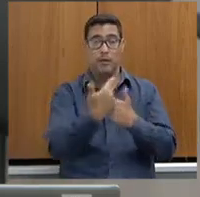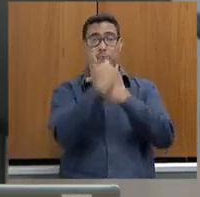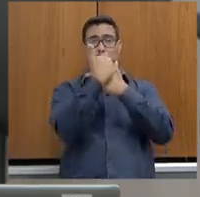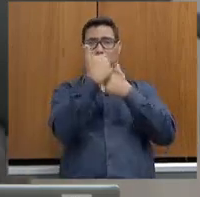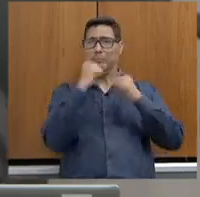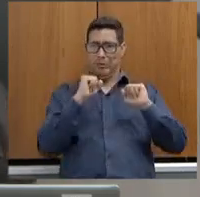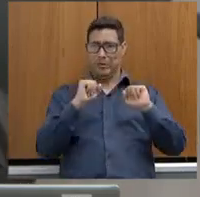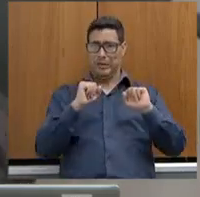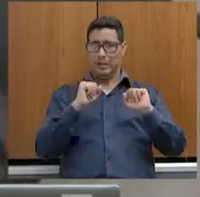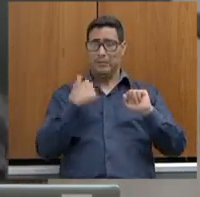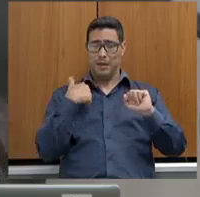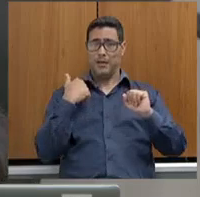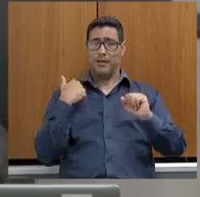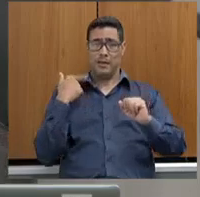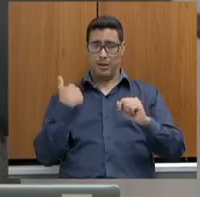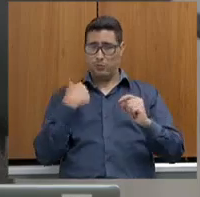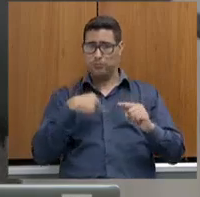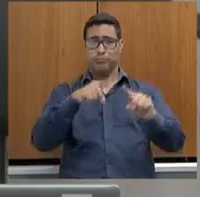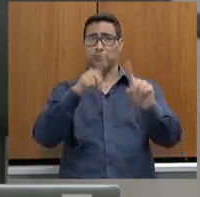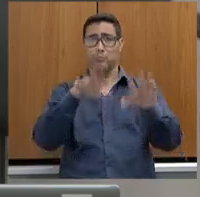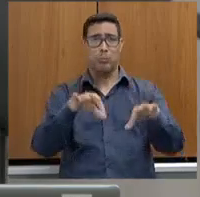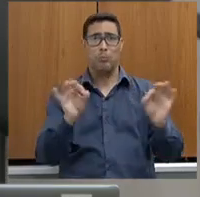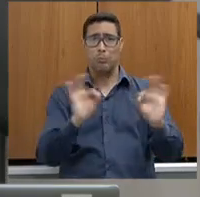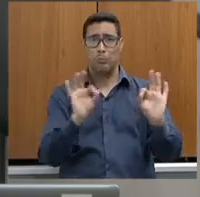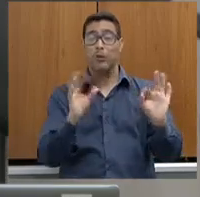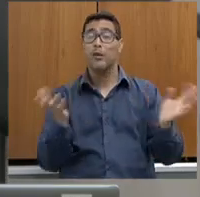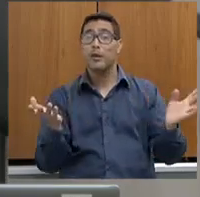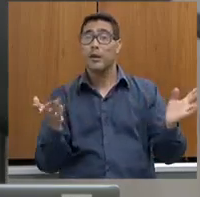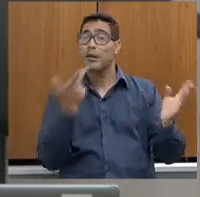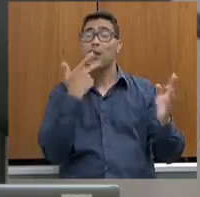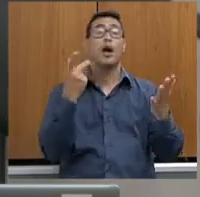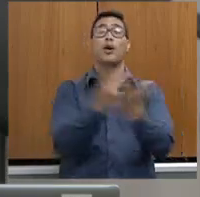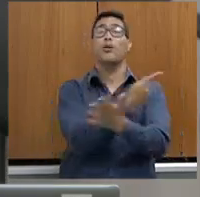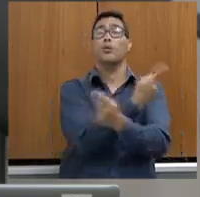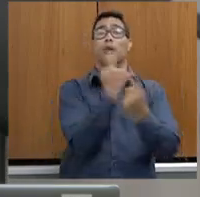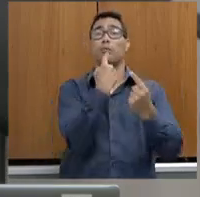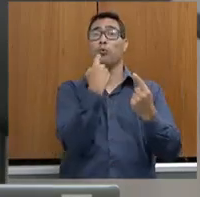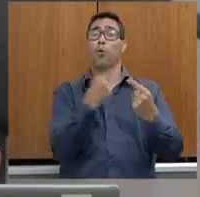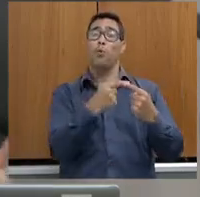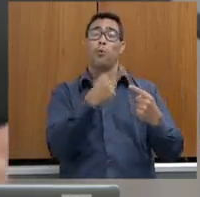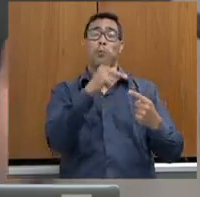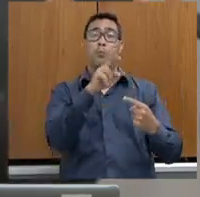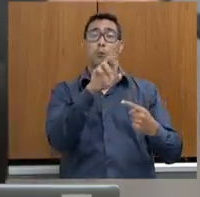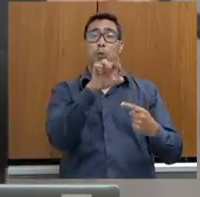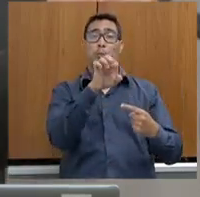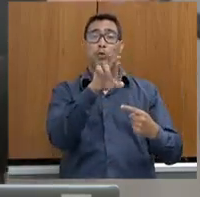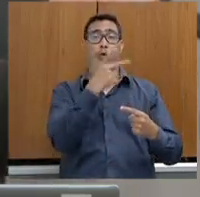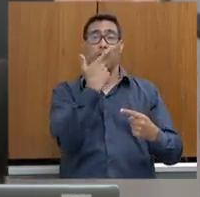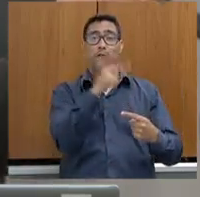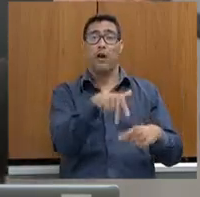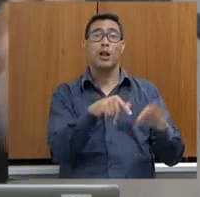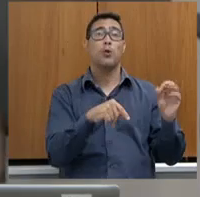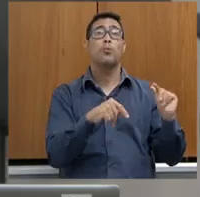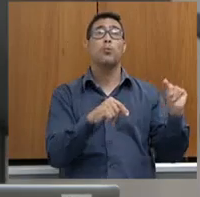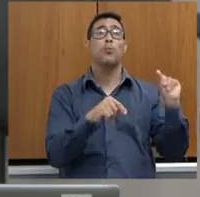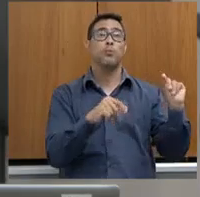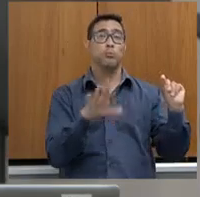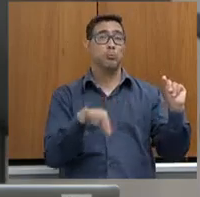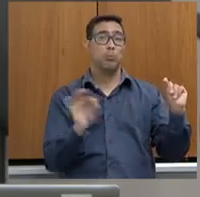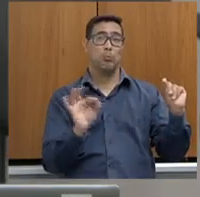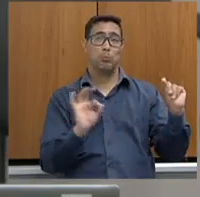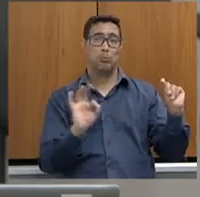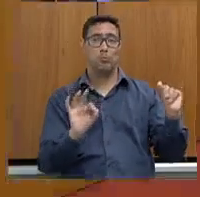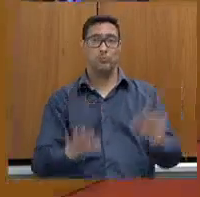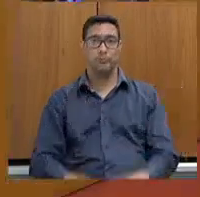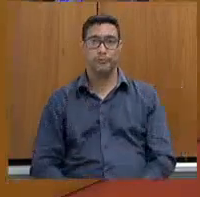Agora, qual é a providência quando ela é ameaçada que o promotor toma? Nenhuma? Nenhuma. Deputado Bruno Lengla. Não, eu